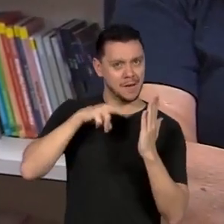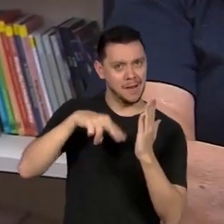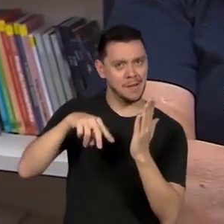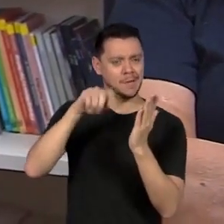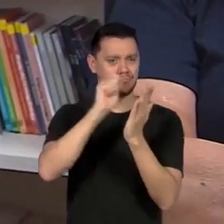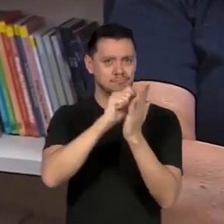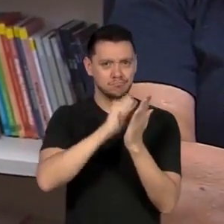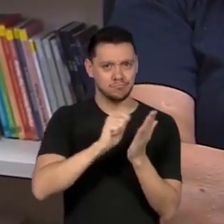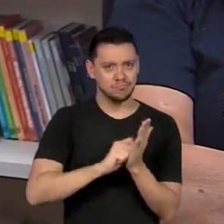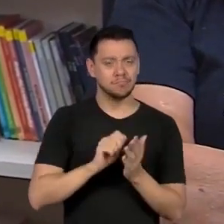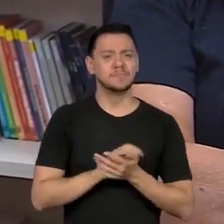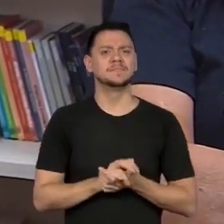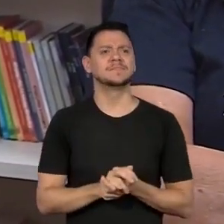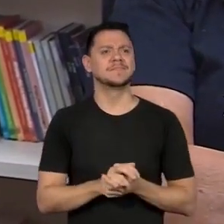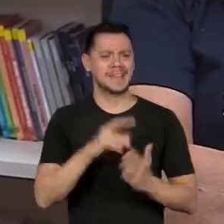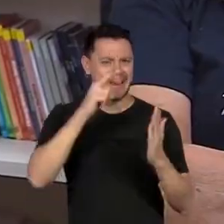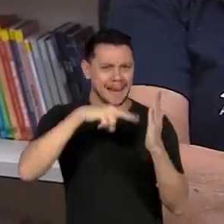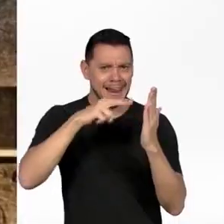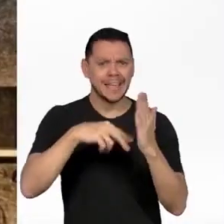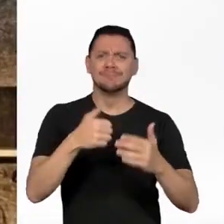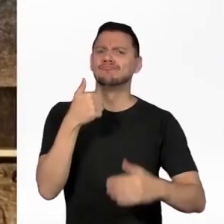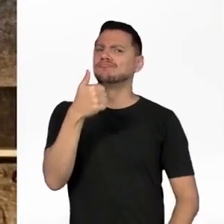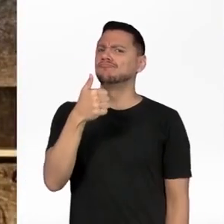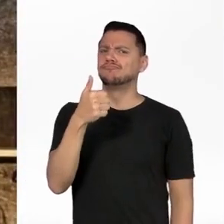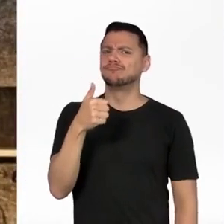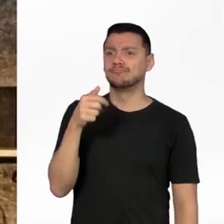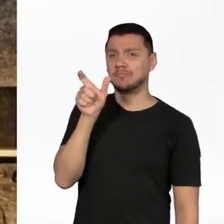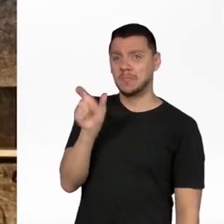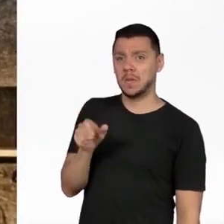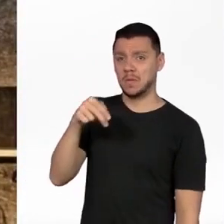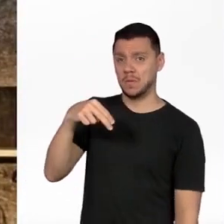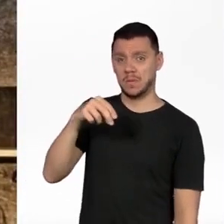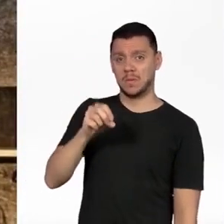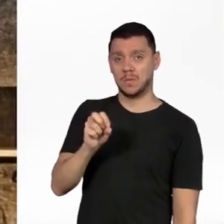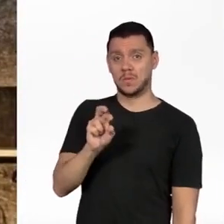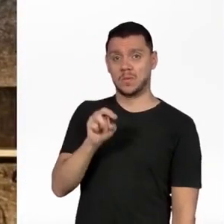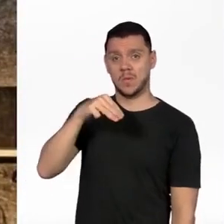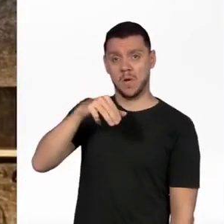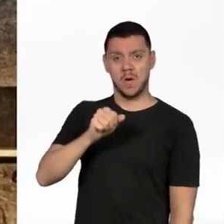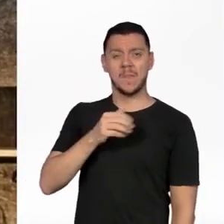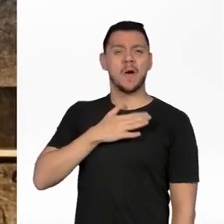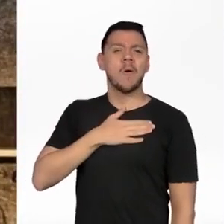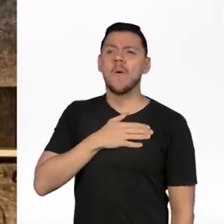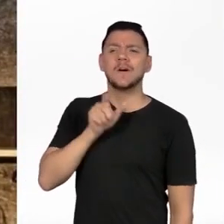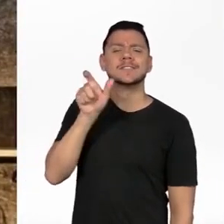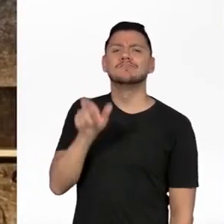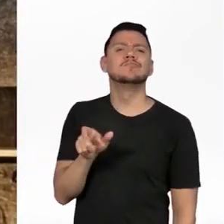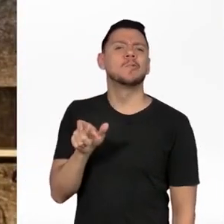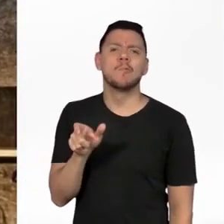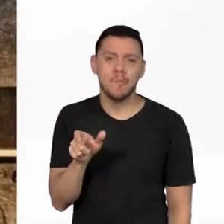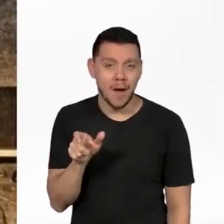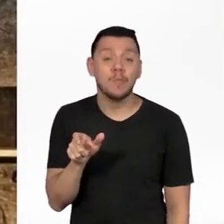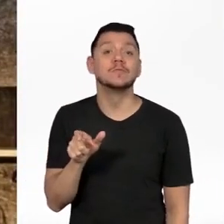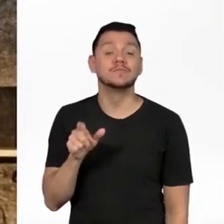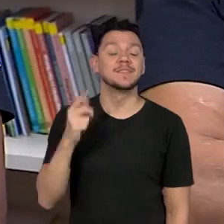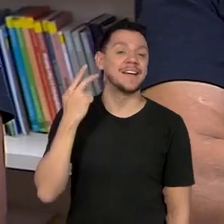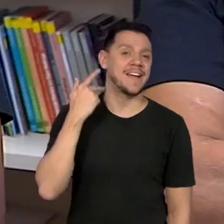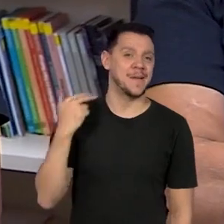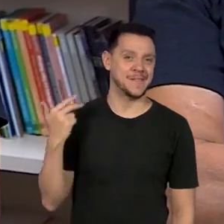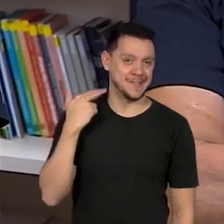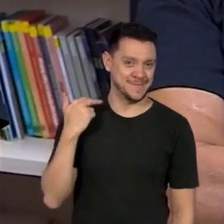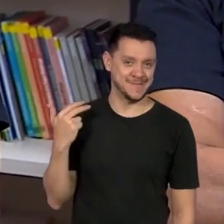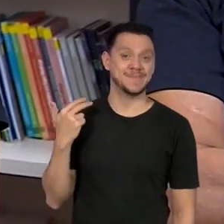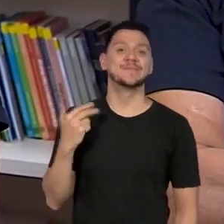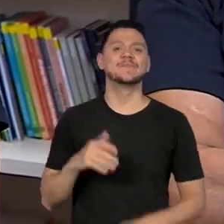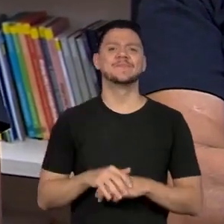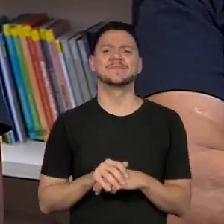Para a Norma, sua grande inspiração é a consagrada escritora Carolina Maria de Jesus. Ela